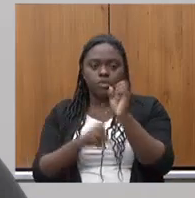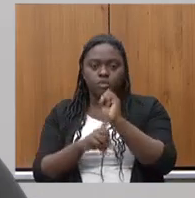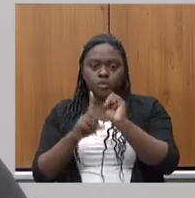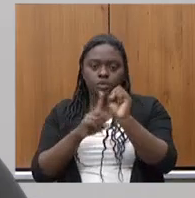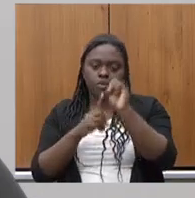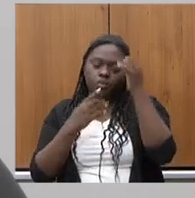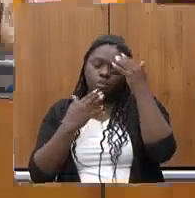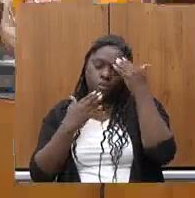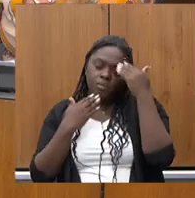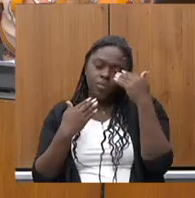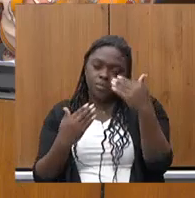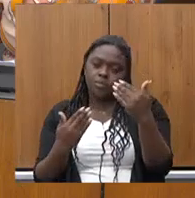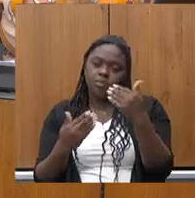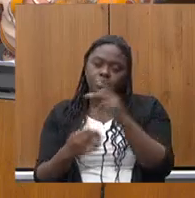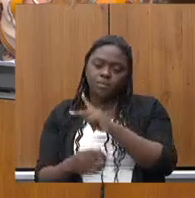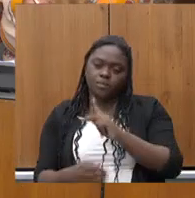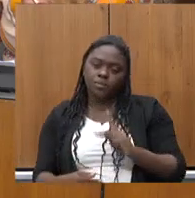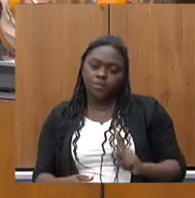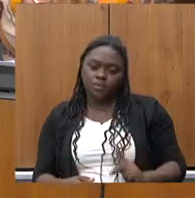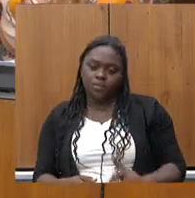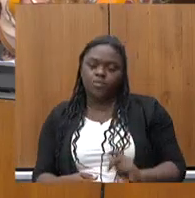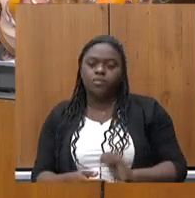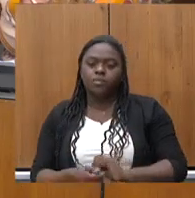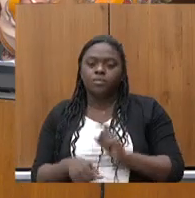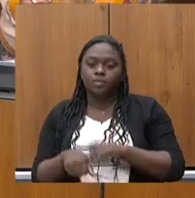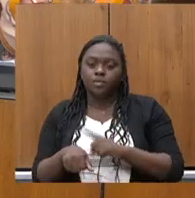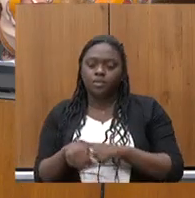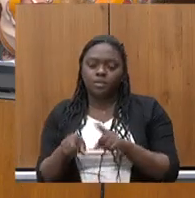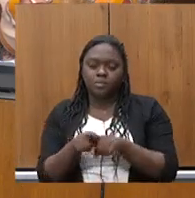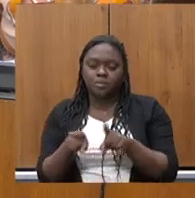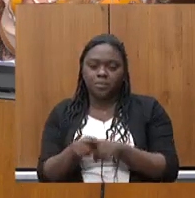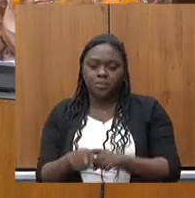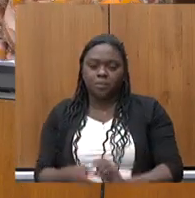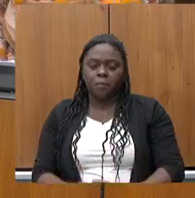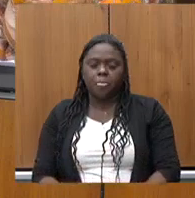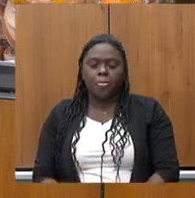obrigada pelas considerações presidente pelo tempo também